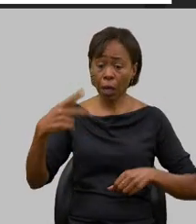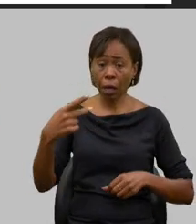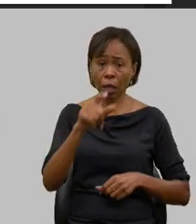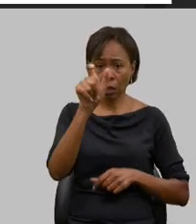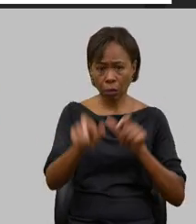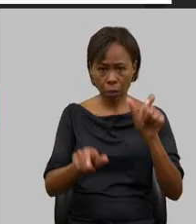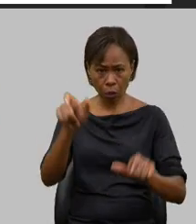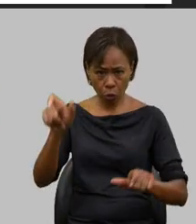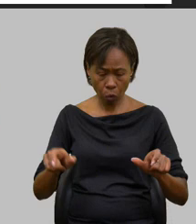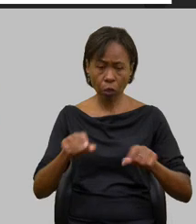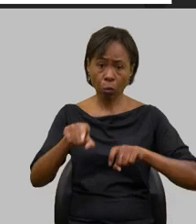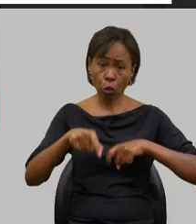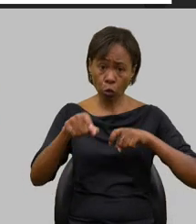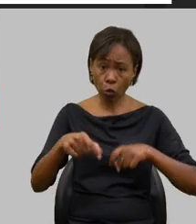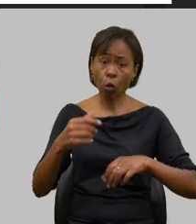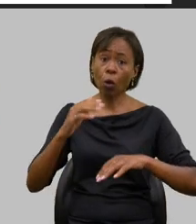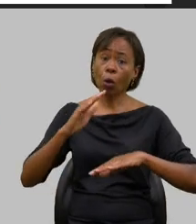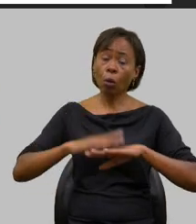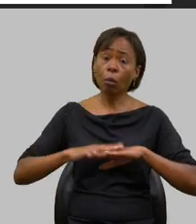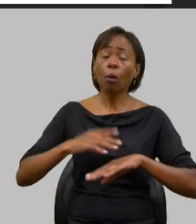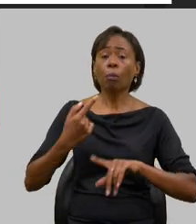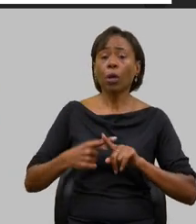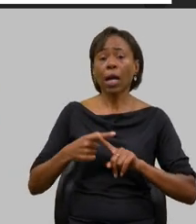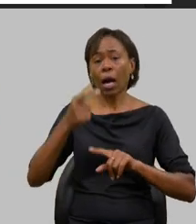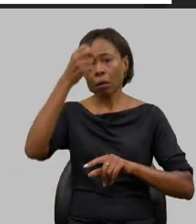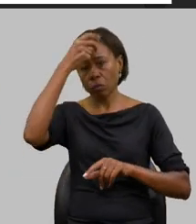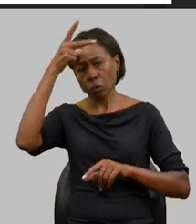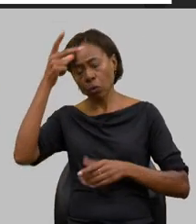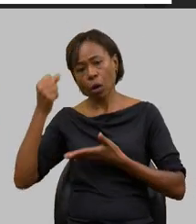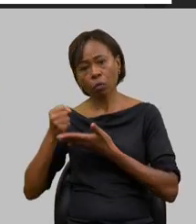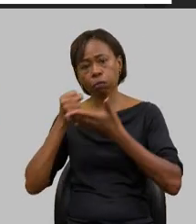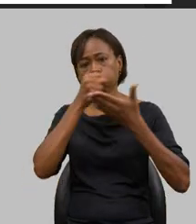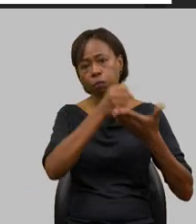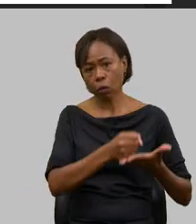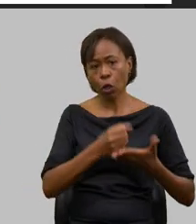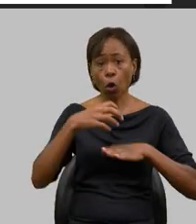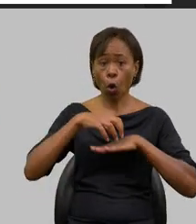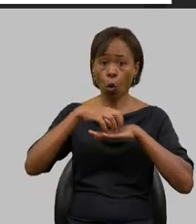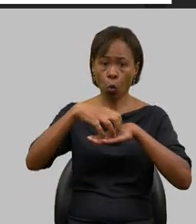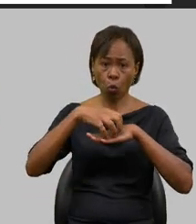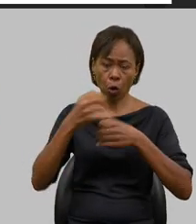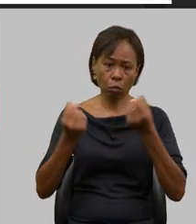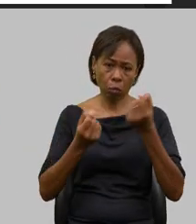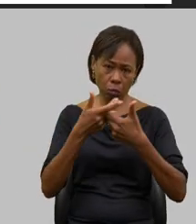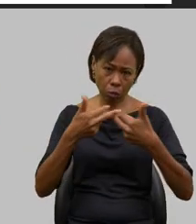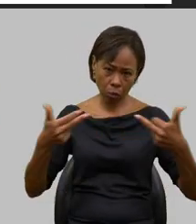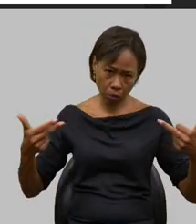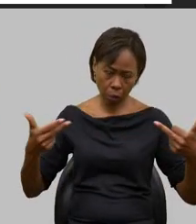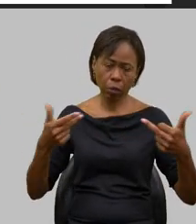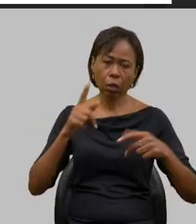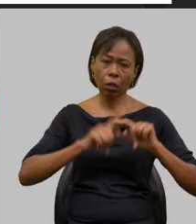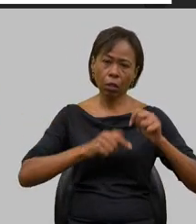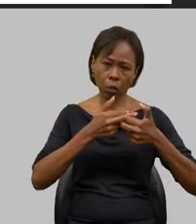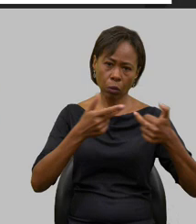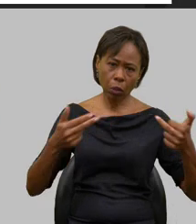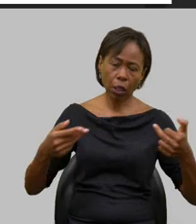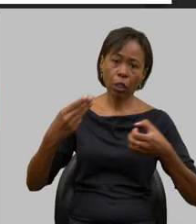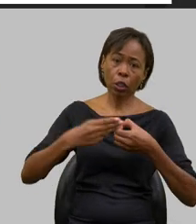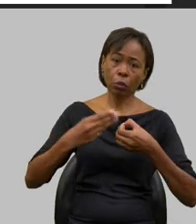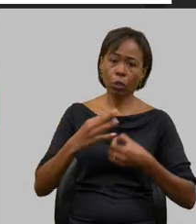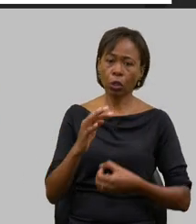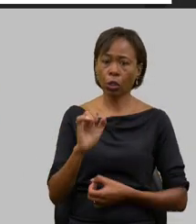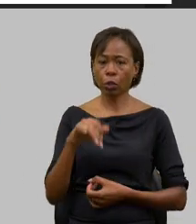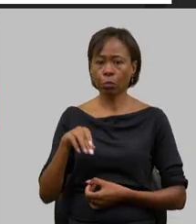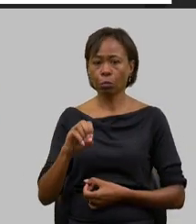pequenos produtores onde a prefeitura entra com a logística de fazer o transporte desse produto que está no município de Timóteo